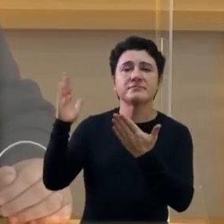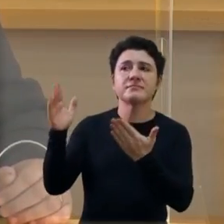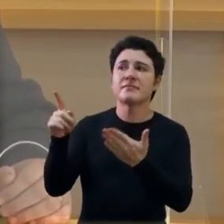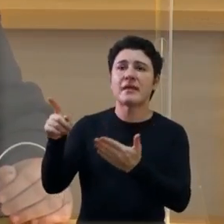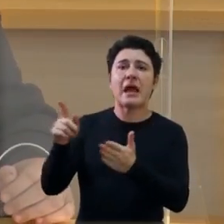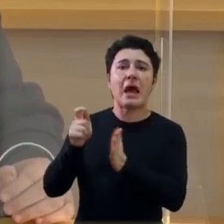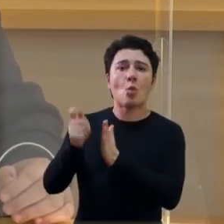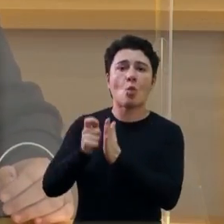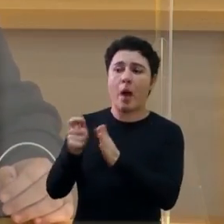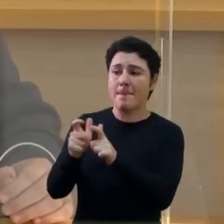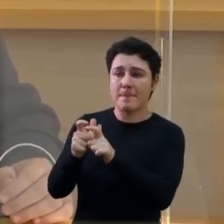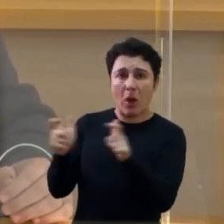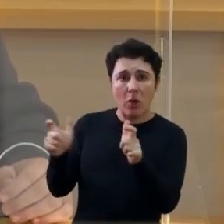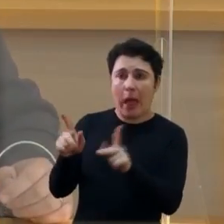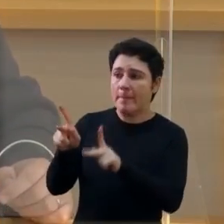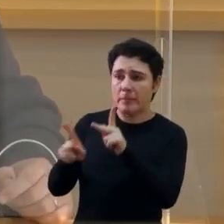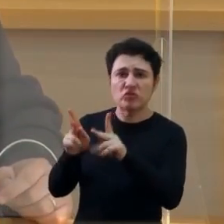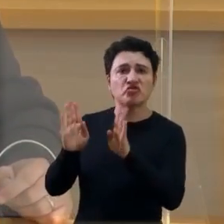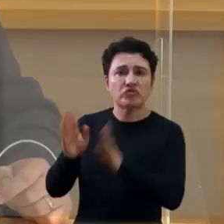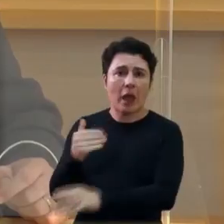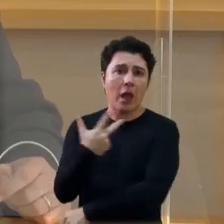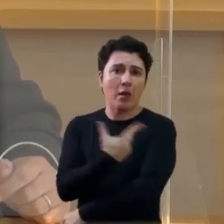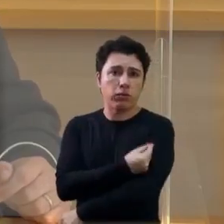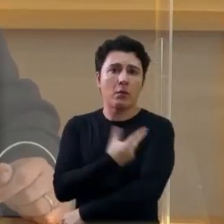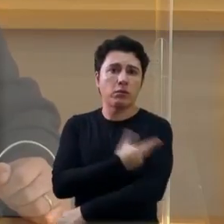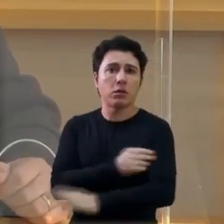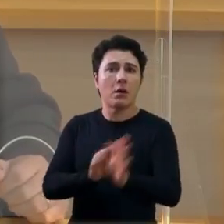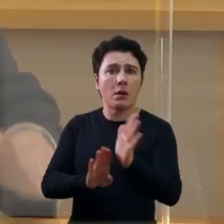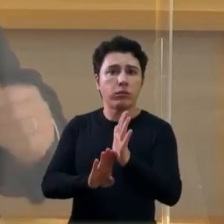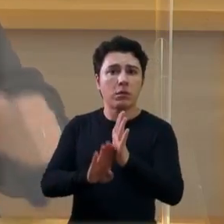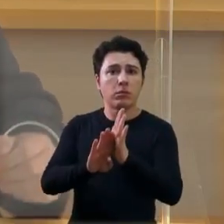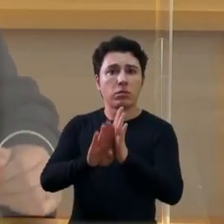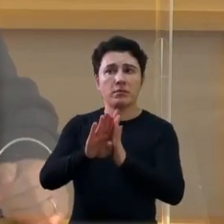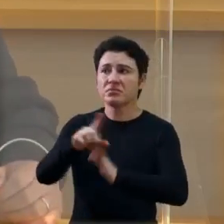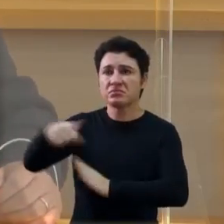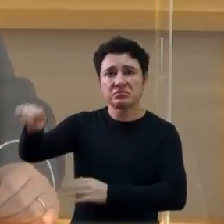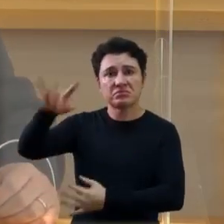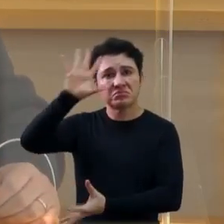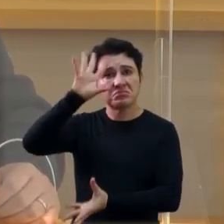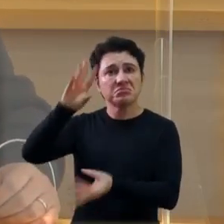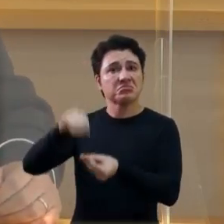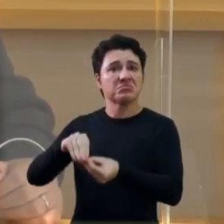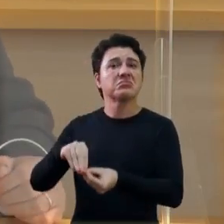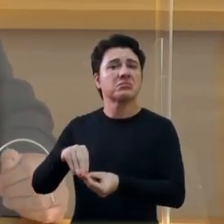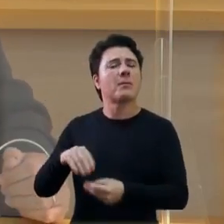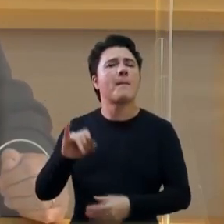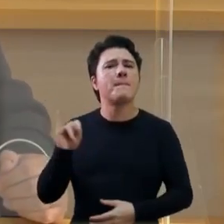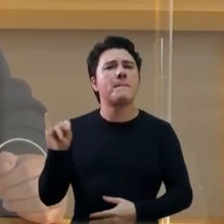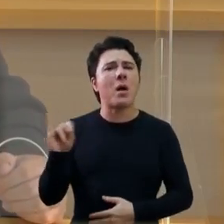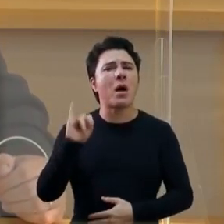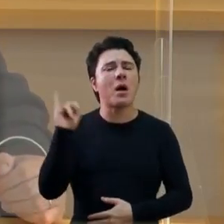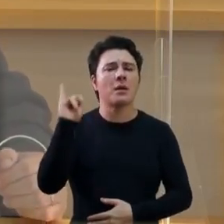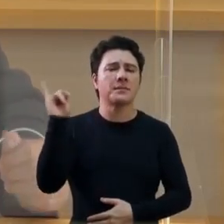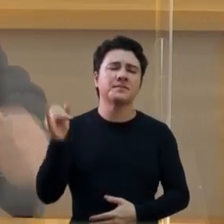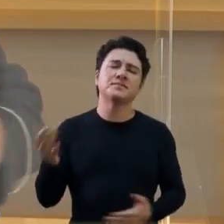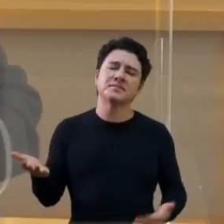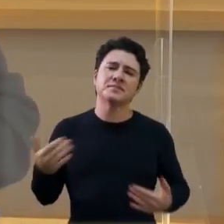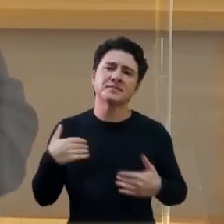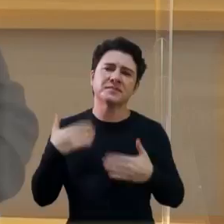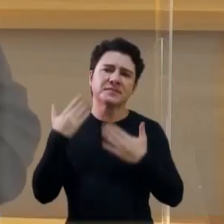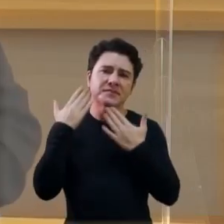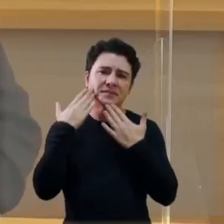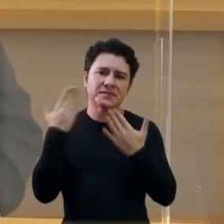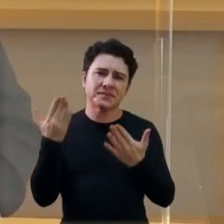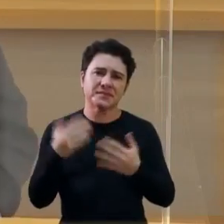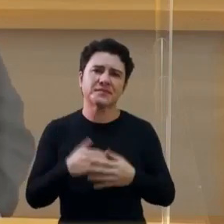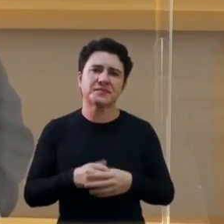araraquara tem uma porcentagem alta de vacinação. As pessoas estão entendendo como é importante. E eu quero agradecer, nesse momento,